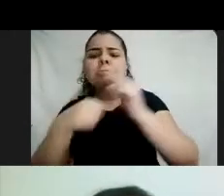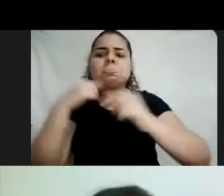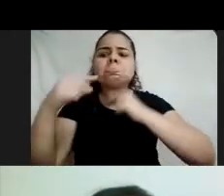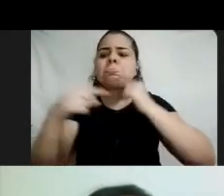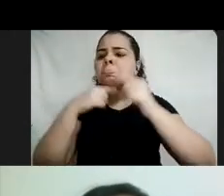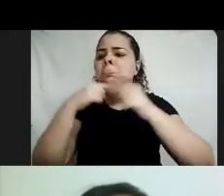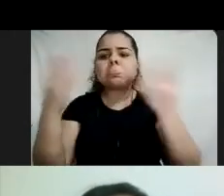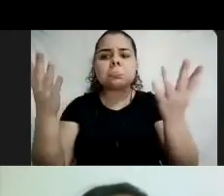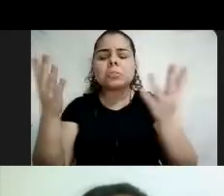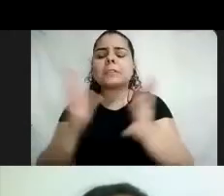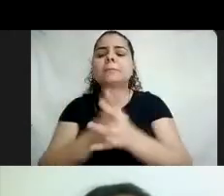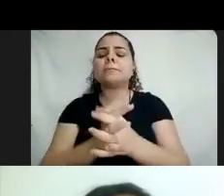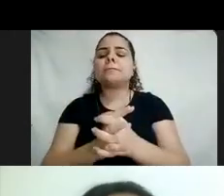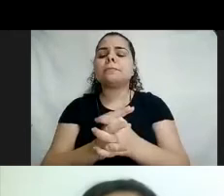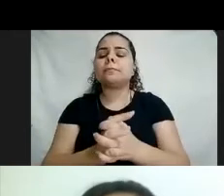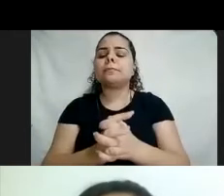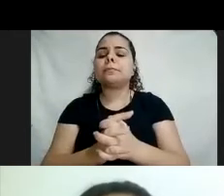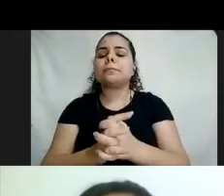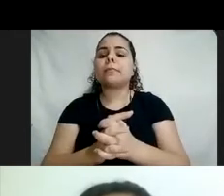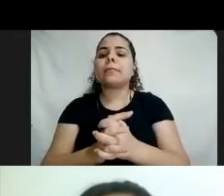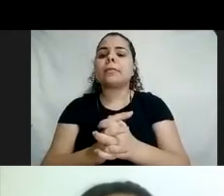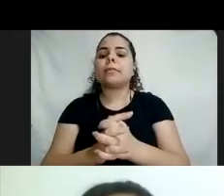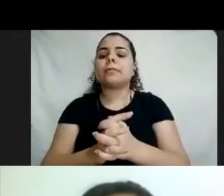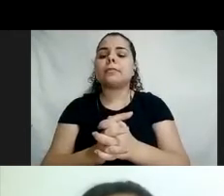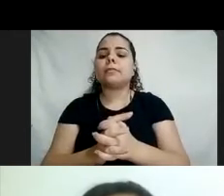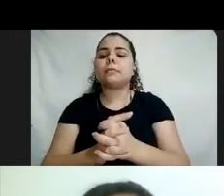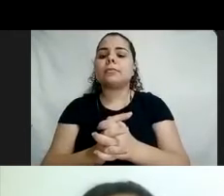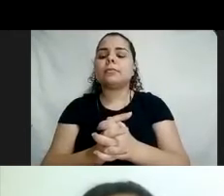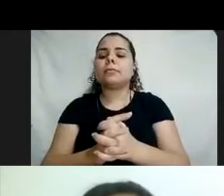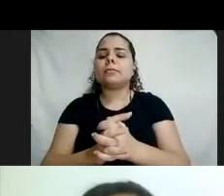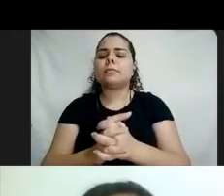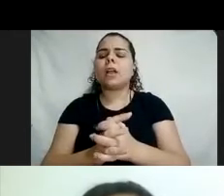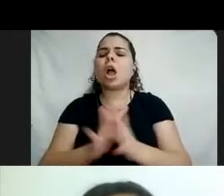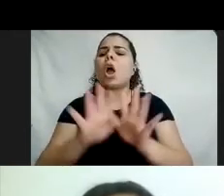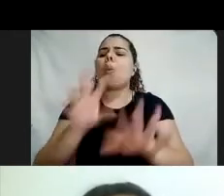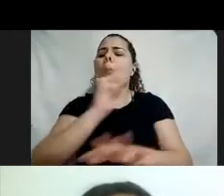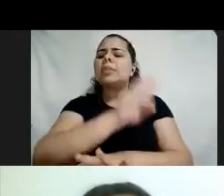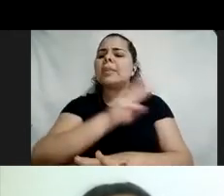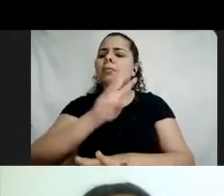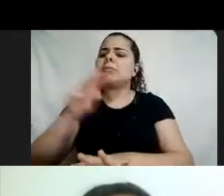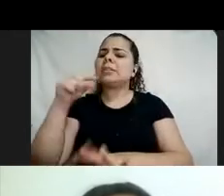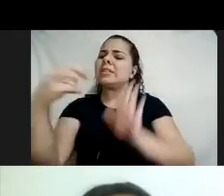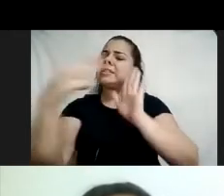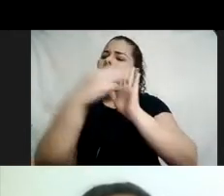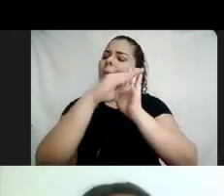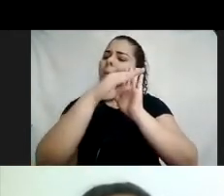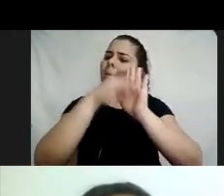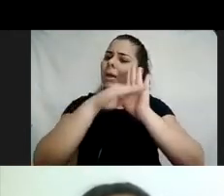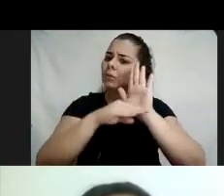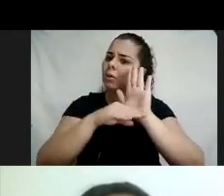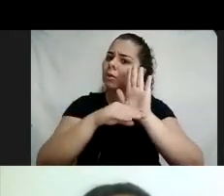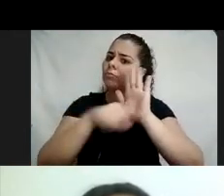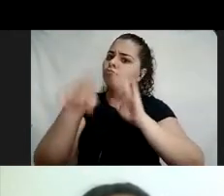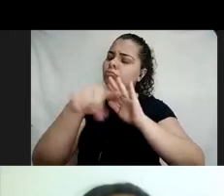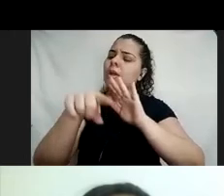Bom, mas complementando o que a Sabrina estava dizendo... O link desse manual vai estar aí para a gente? Já está na plataforma.